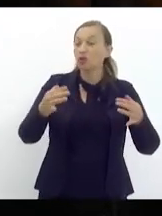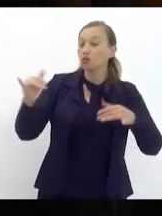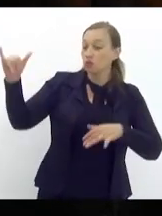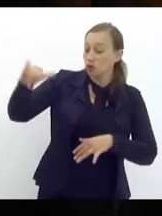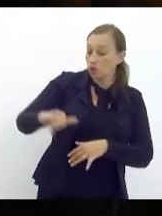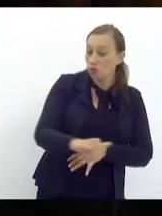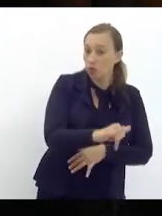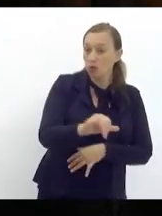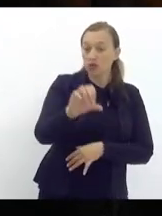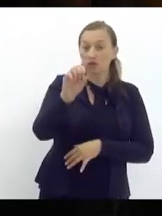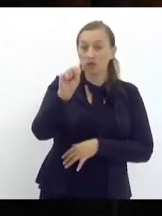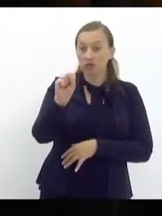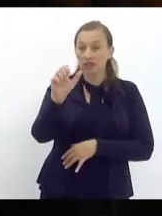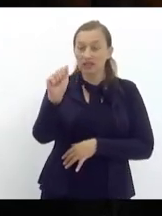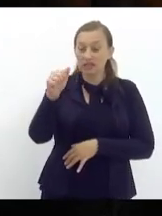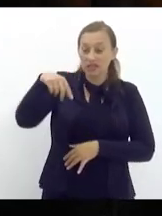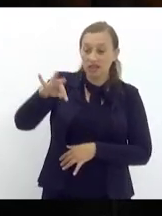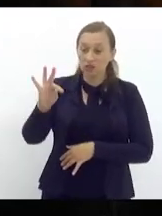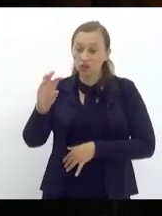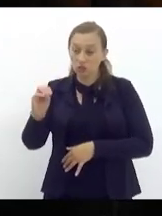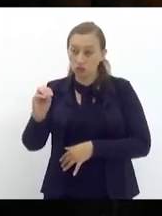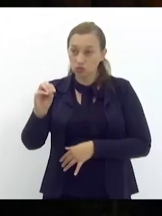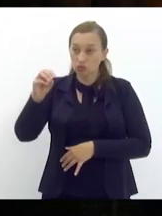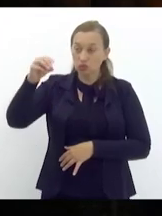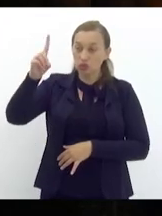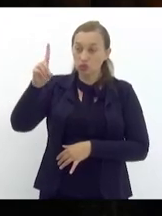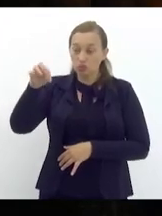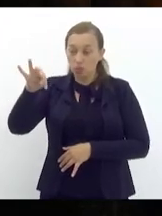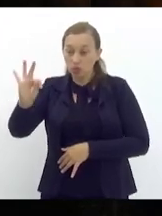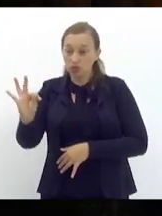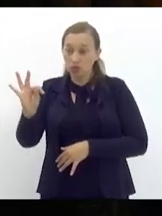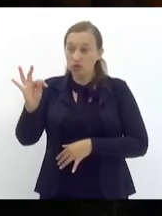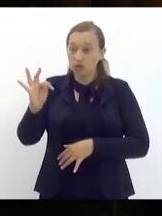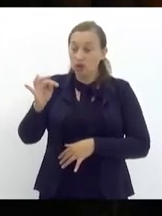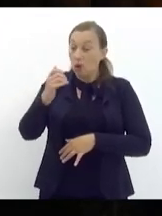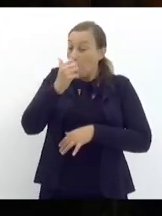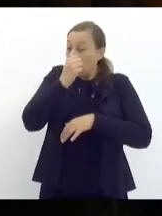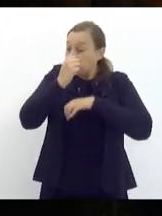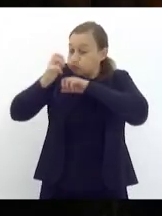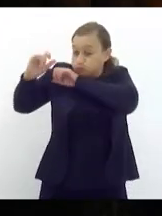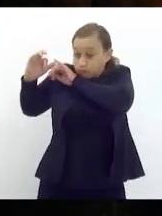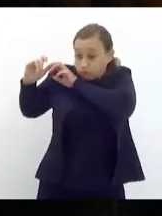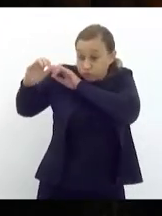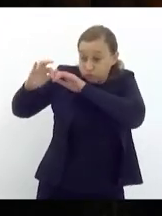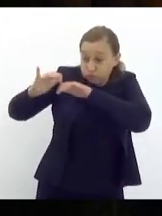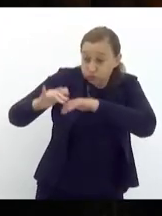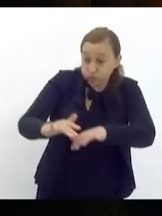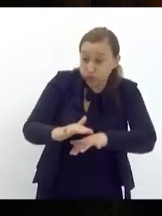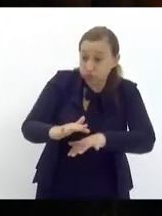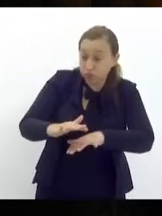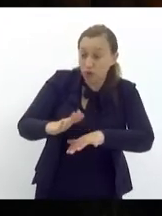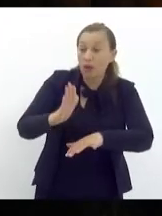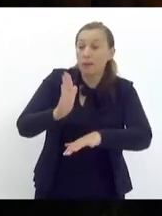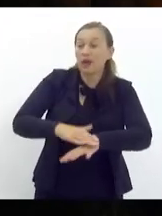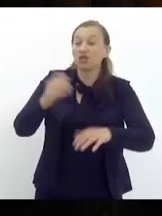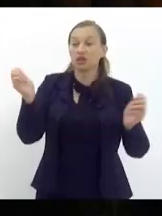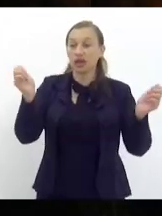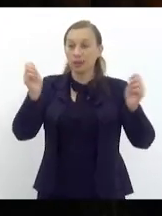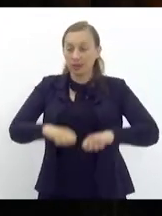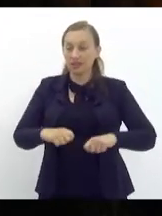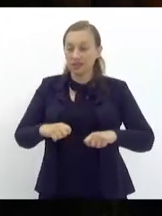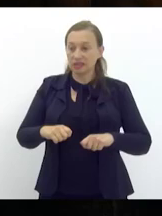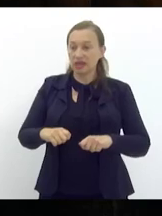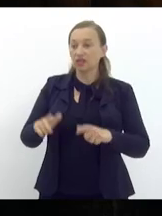em volumes superiores à sua própria capacidade então essa